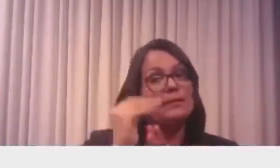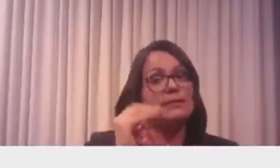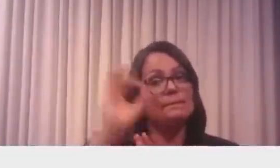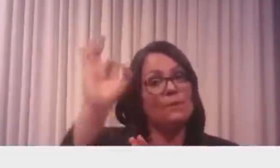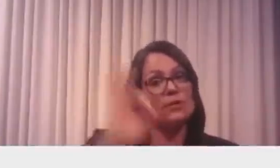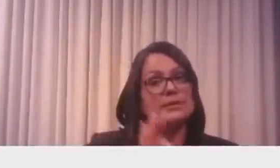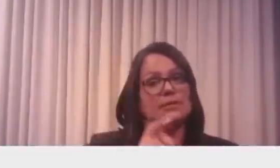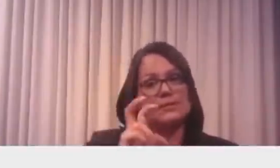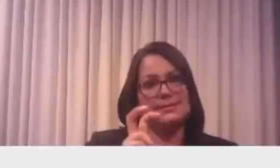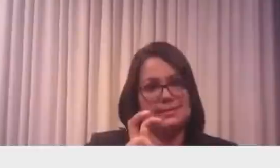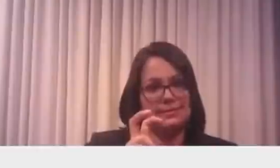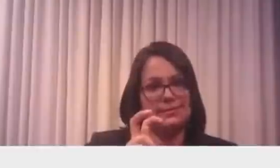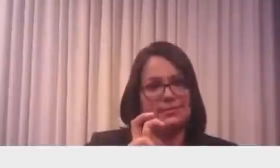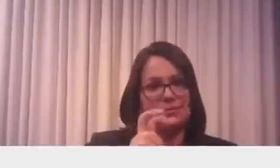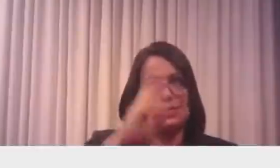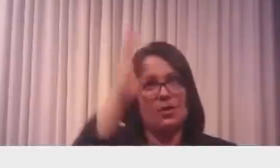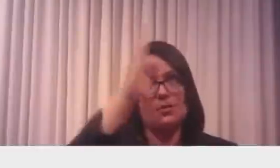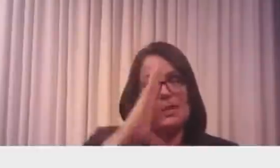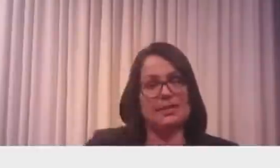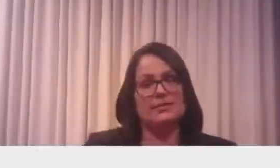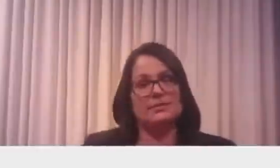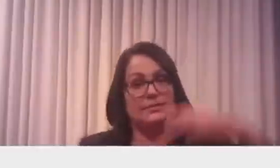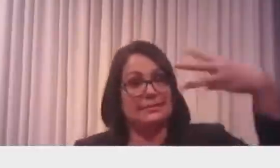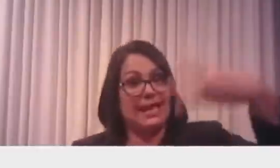Somos o terceiro país do mundo que mais vacinou.